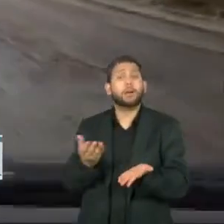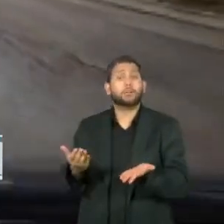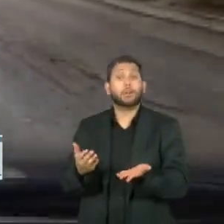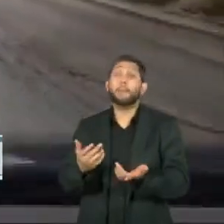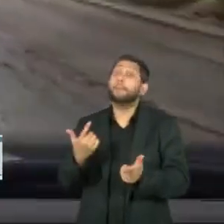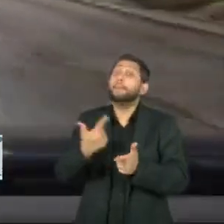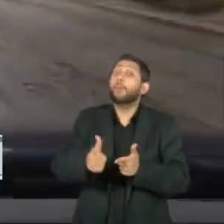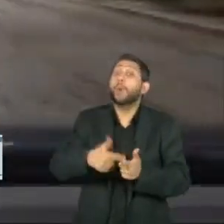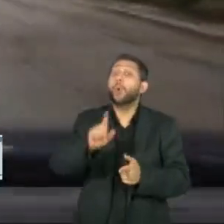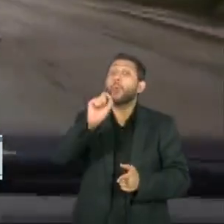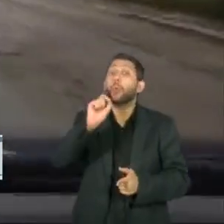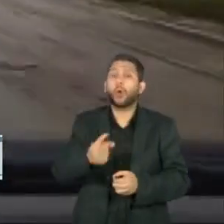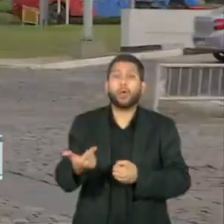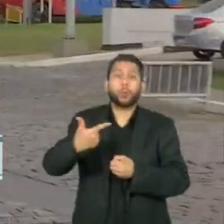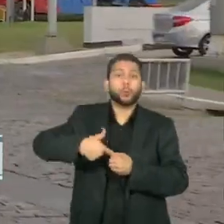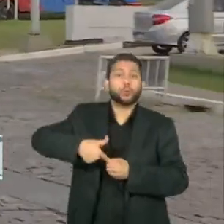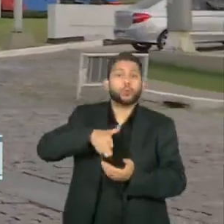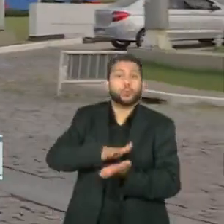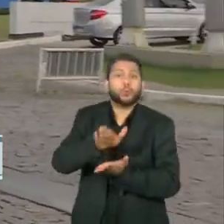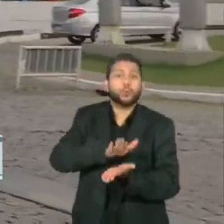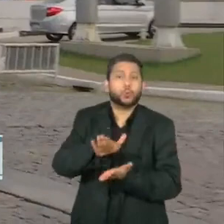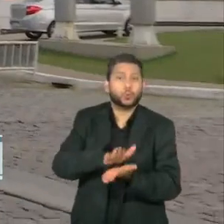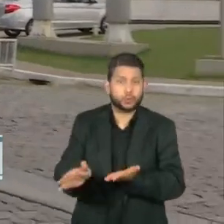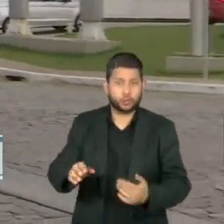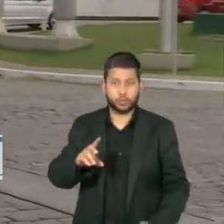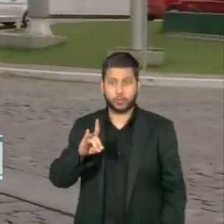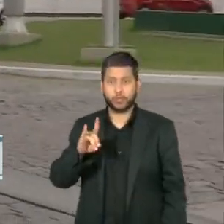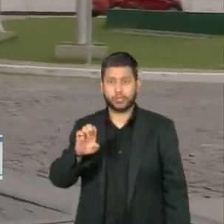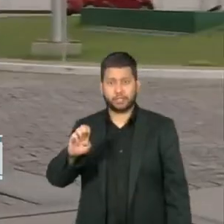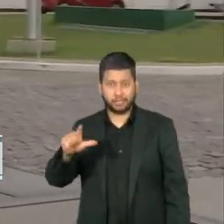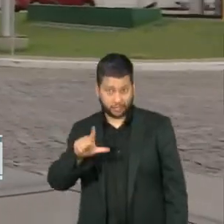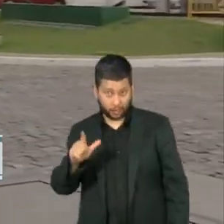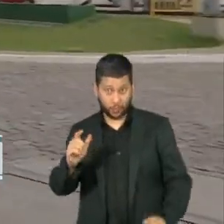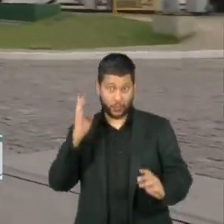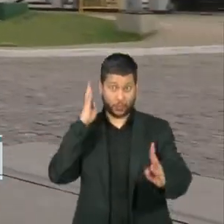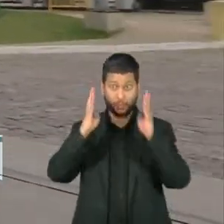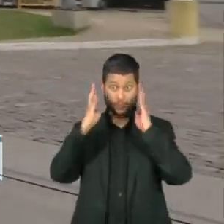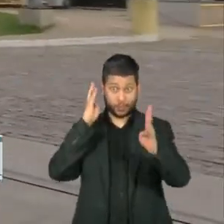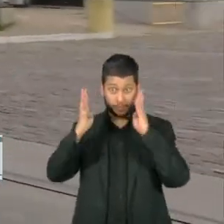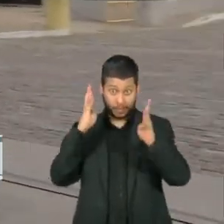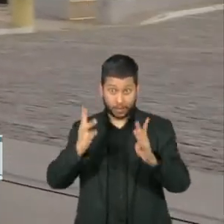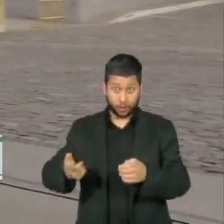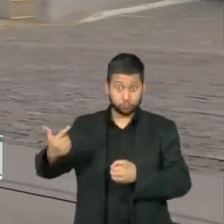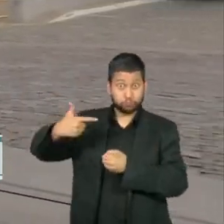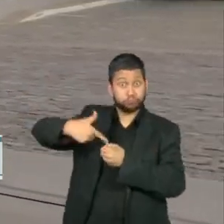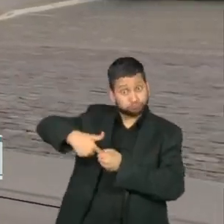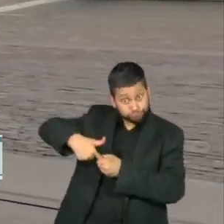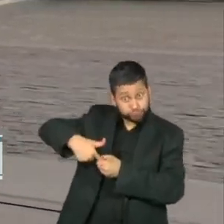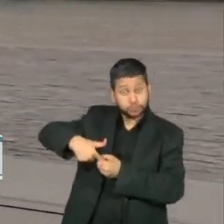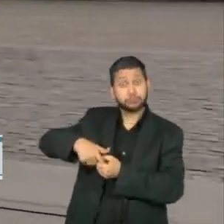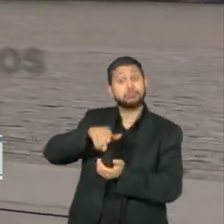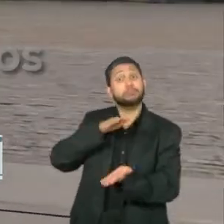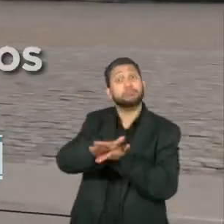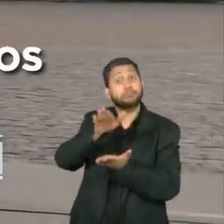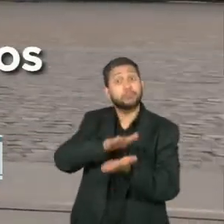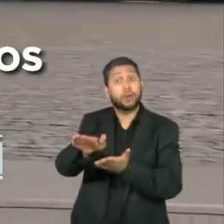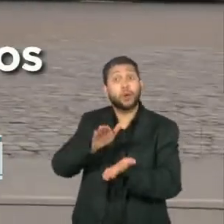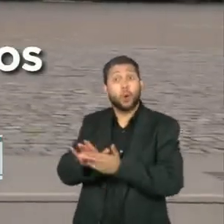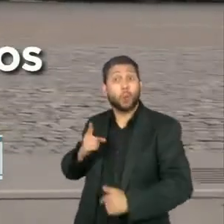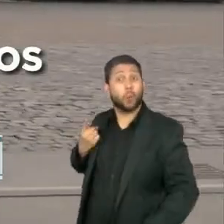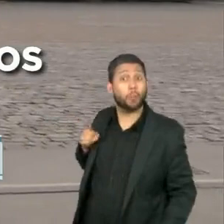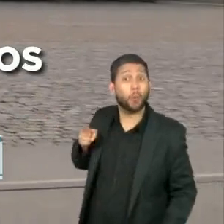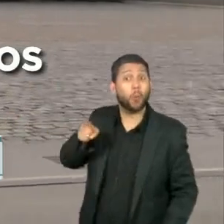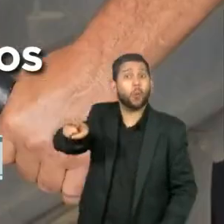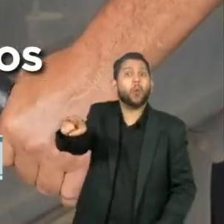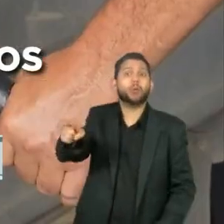combustíveis. Levando em consideração o óleo diesel, usado principalmente em veículos mais pesados e que percorrem maior distância,